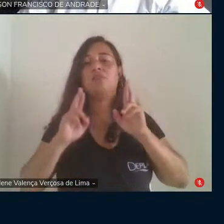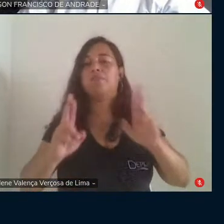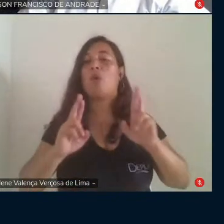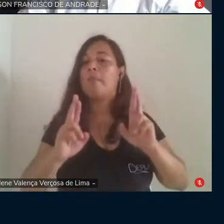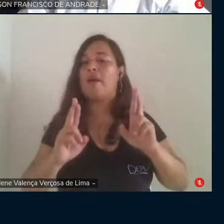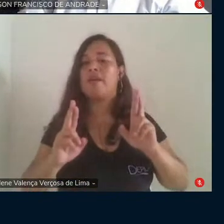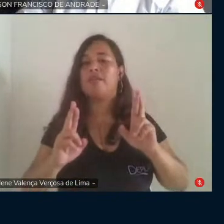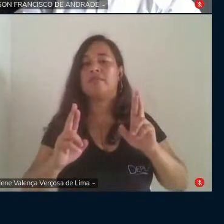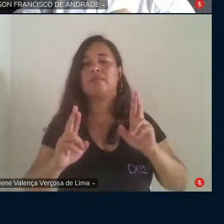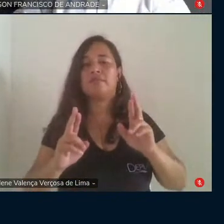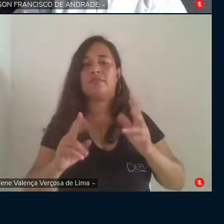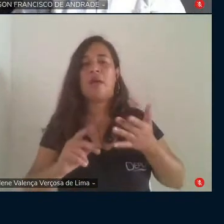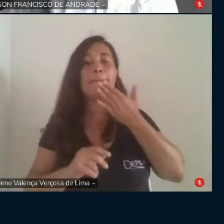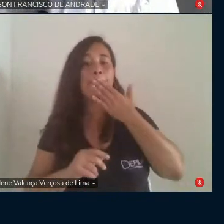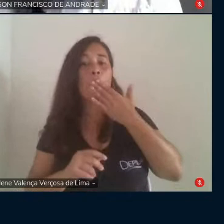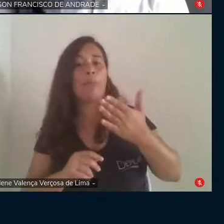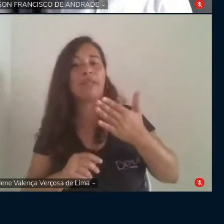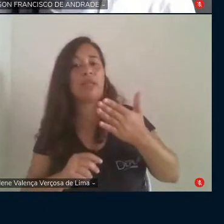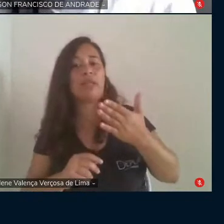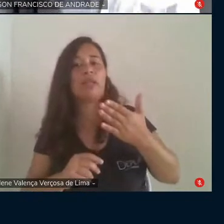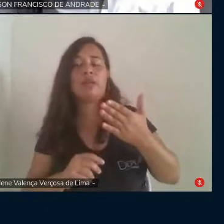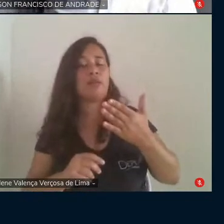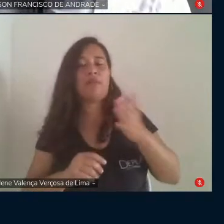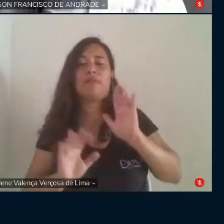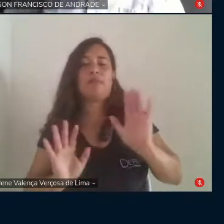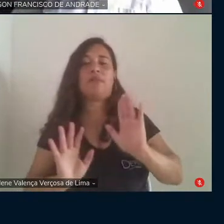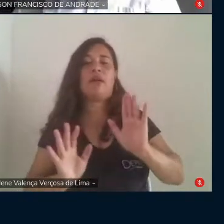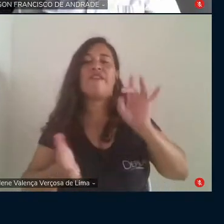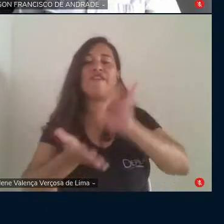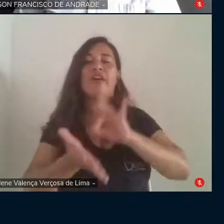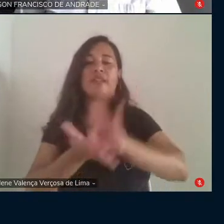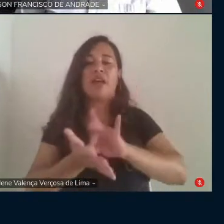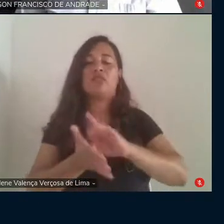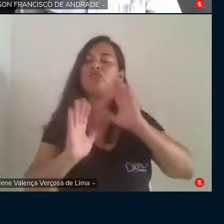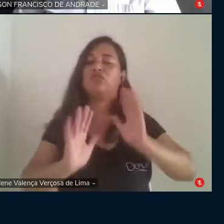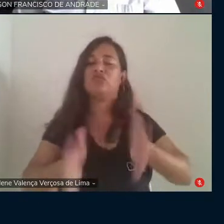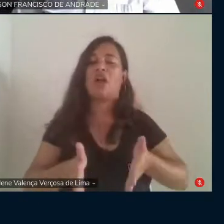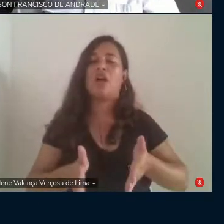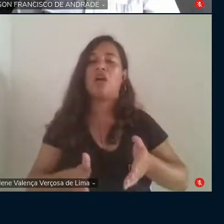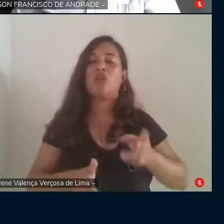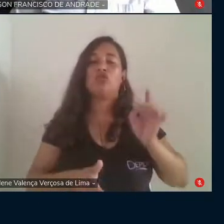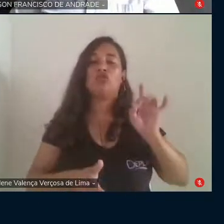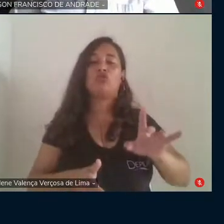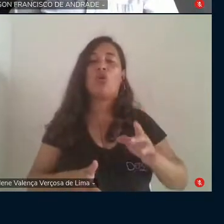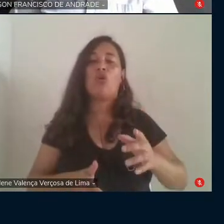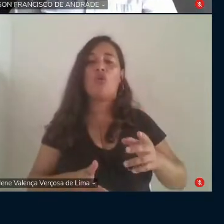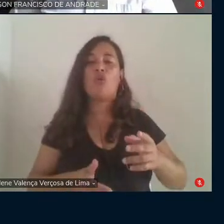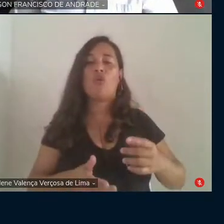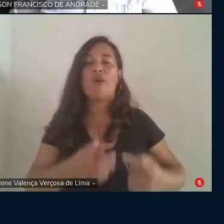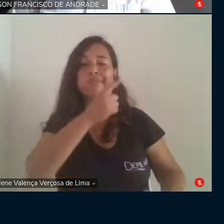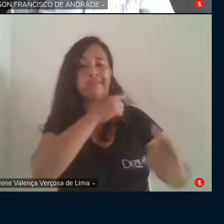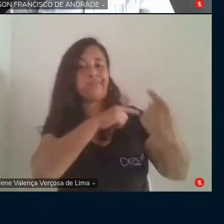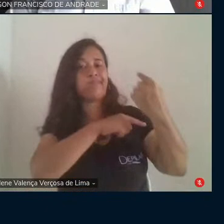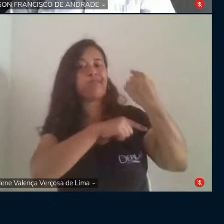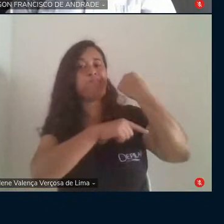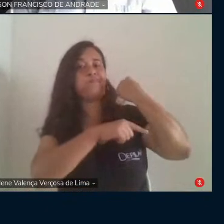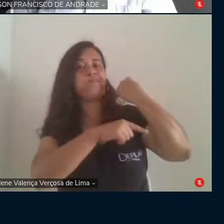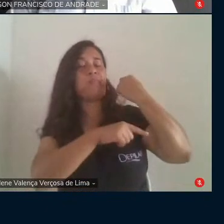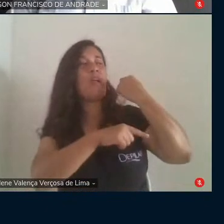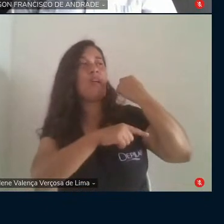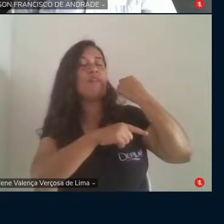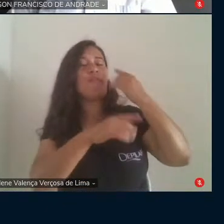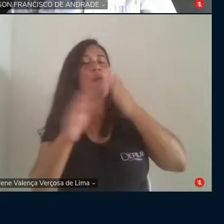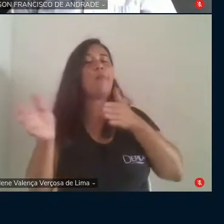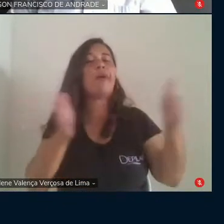não é uma fala de fatos já concretizados. Basta olhar para trás e ver o período que o presidente Lula